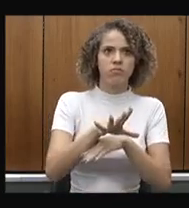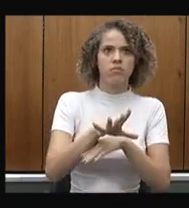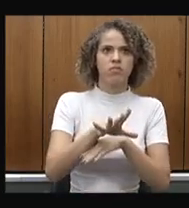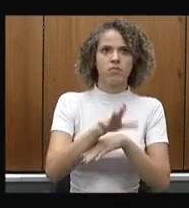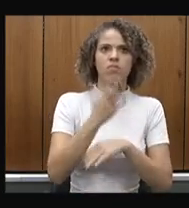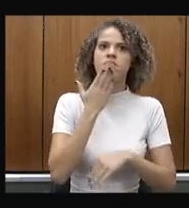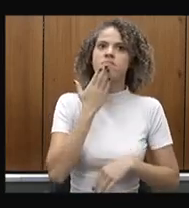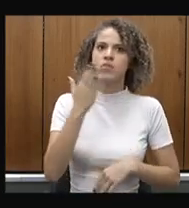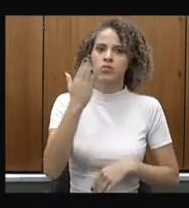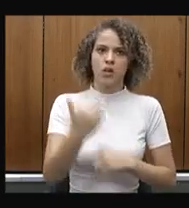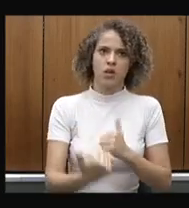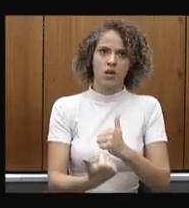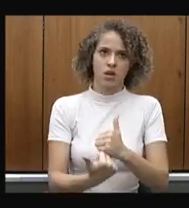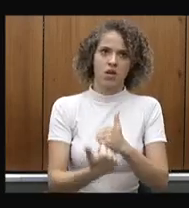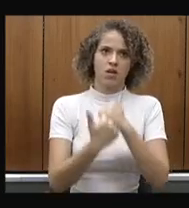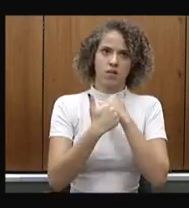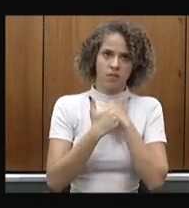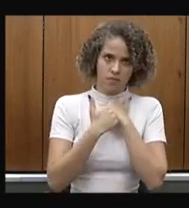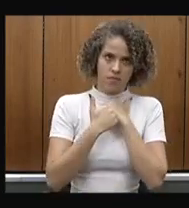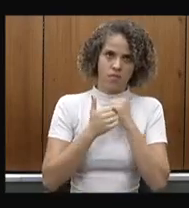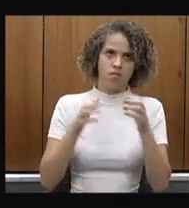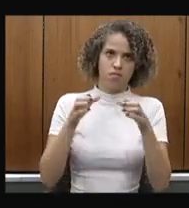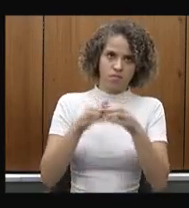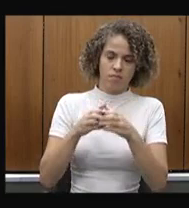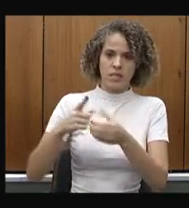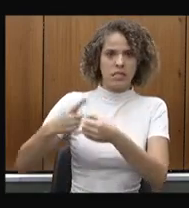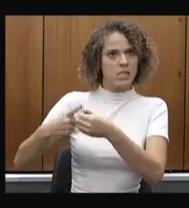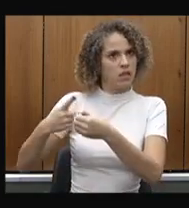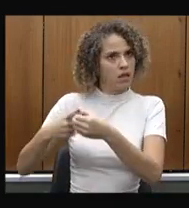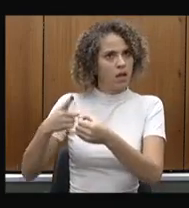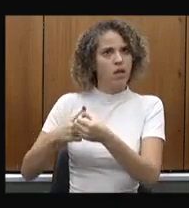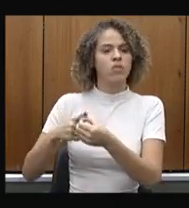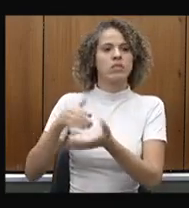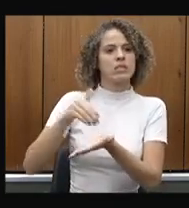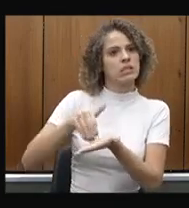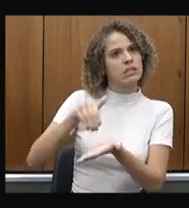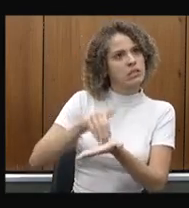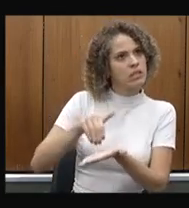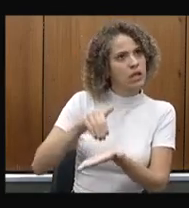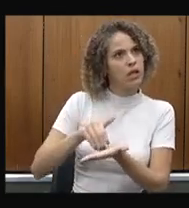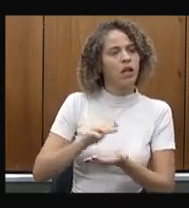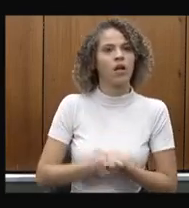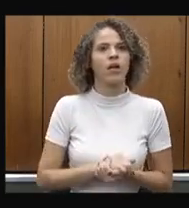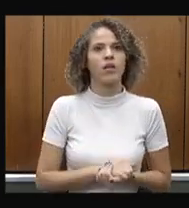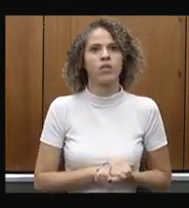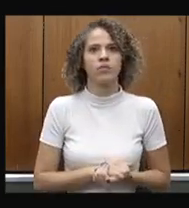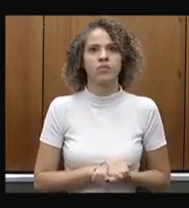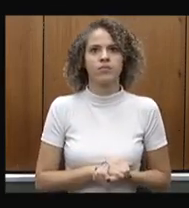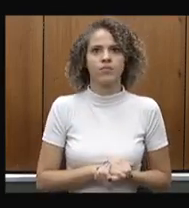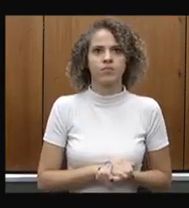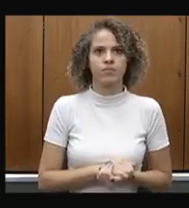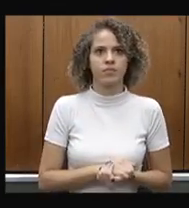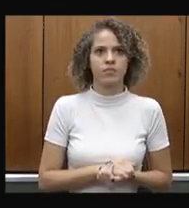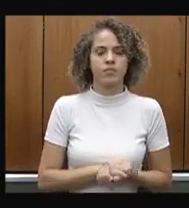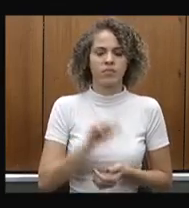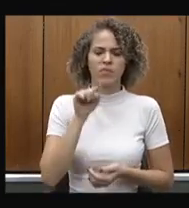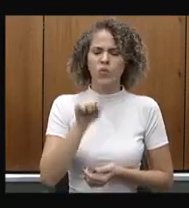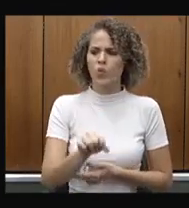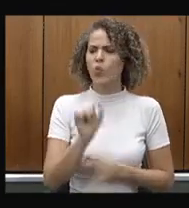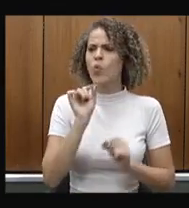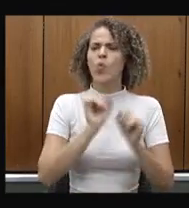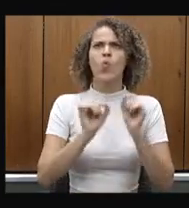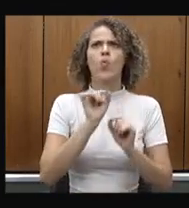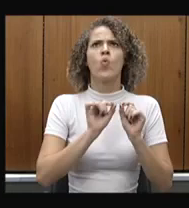o apoio de vossa excelência dos colegas deputados do secretário porque a questão de